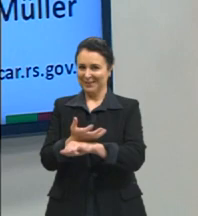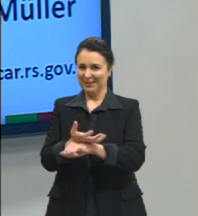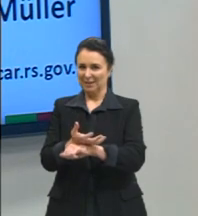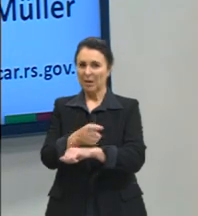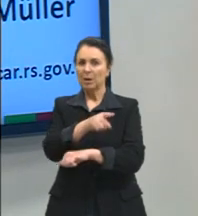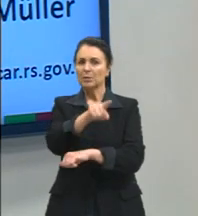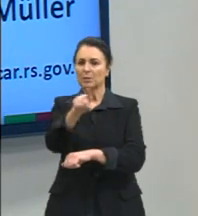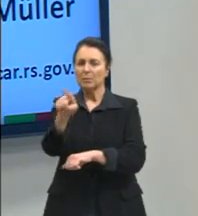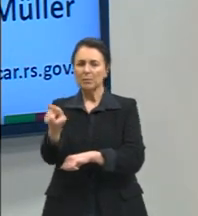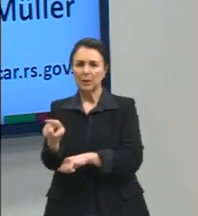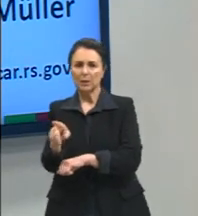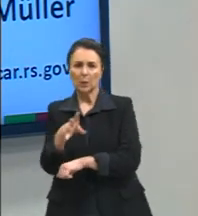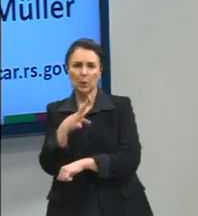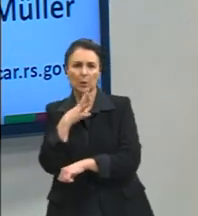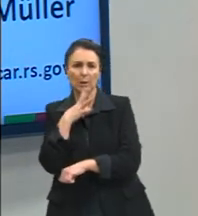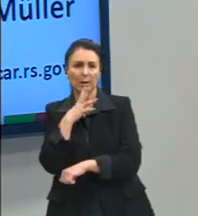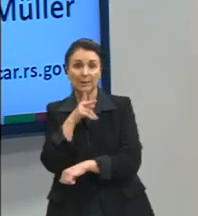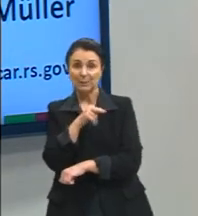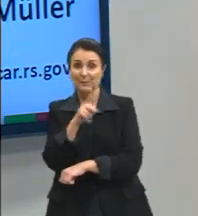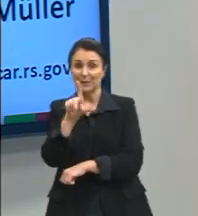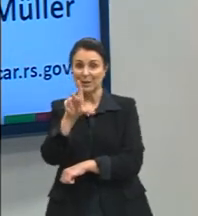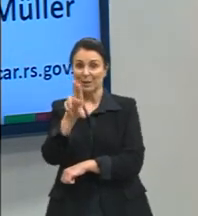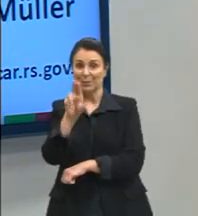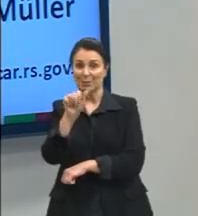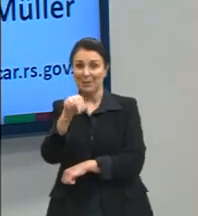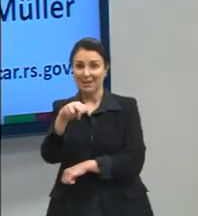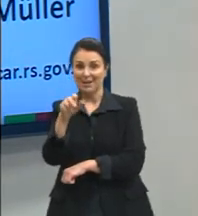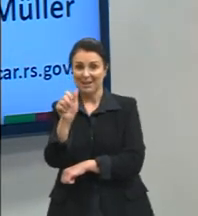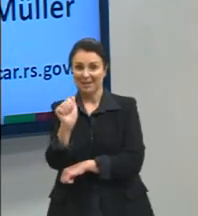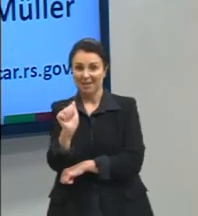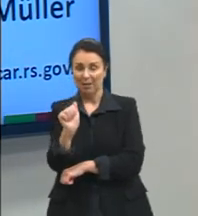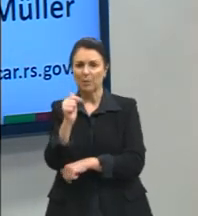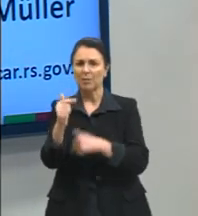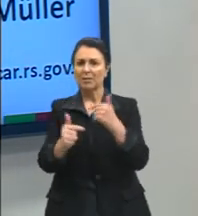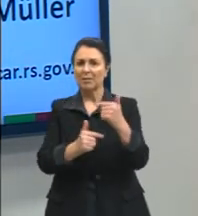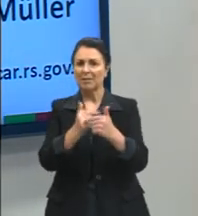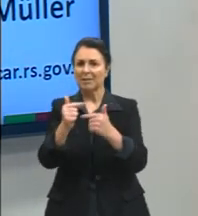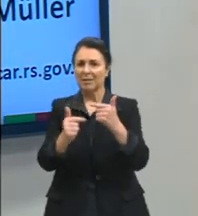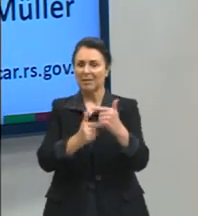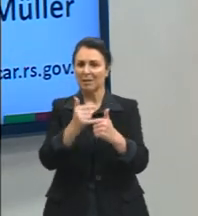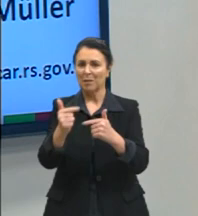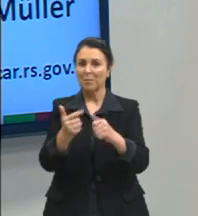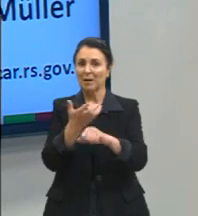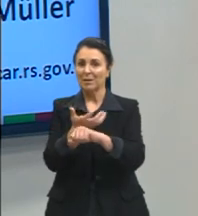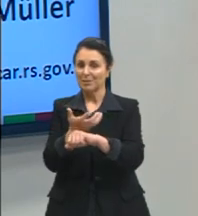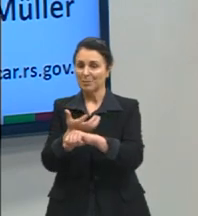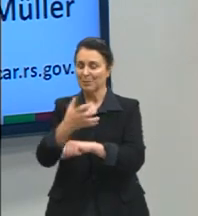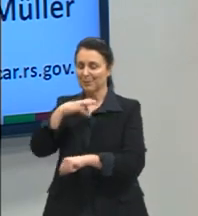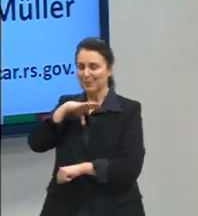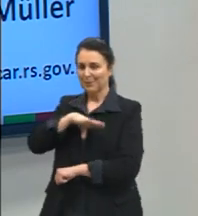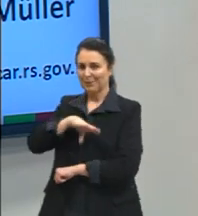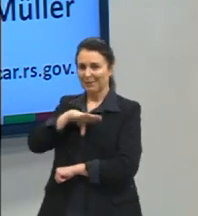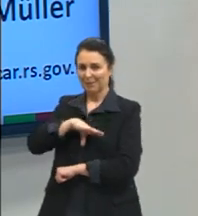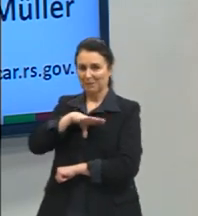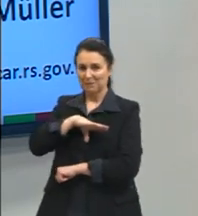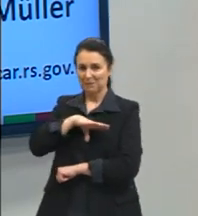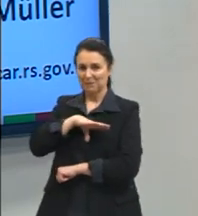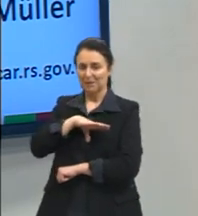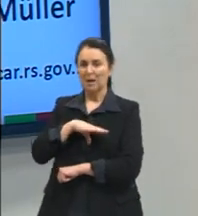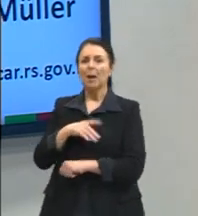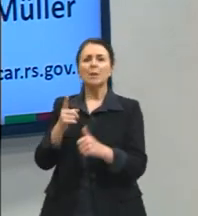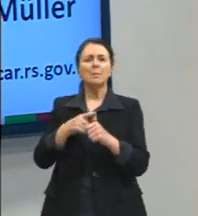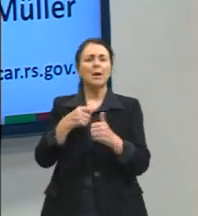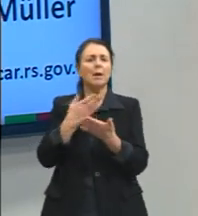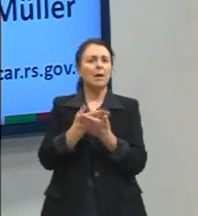vocês ainda não me conhecem, eu sou a professora Luana Miller. Trabalho com vocês o componente curricular de língua portuguesa. Na